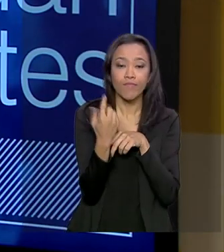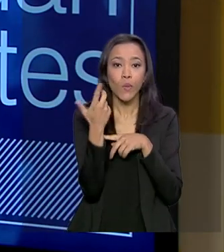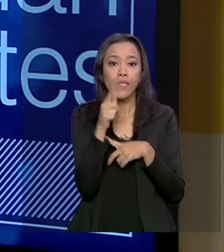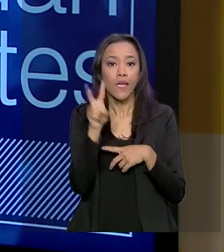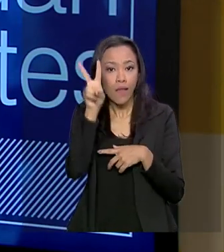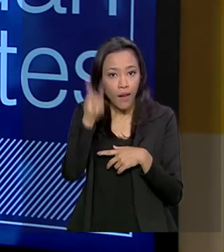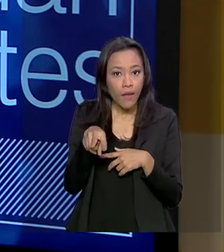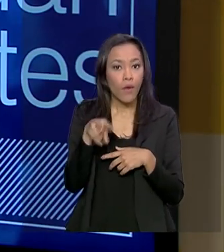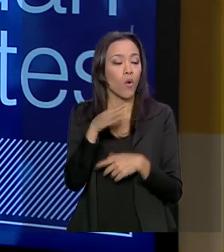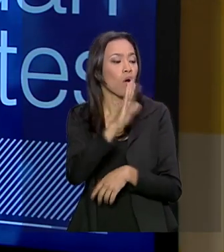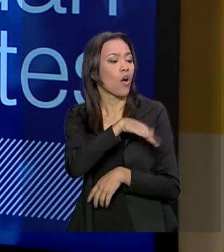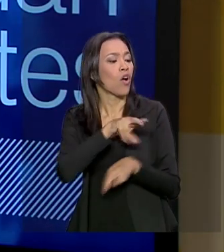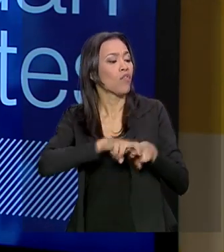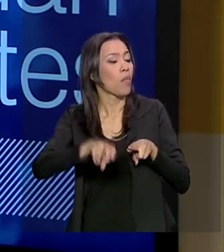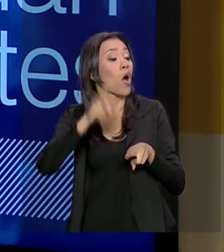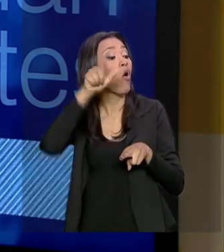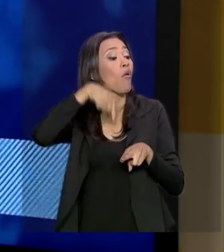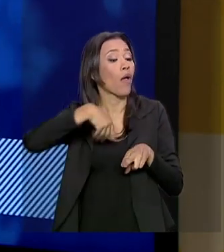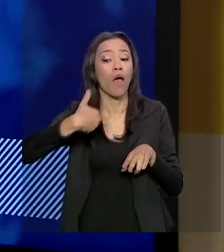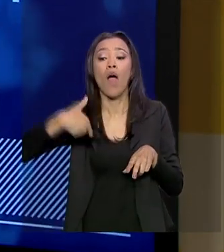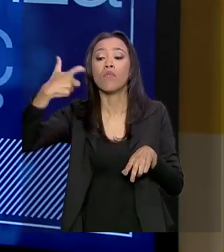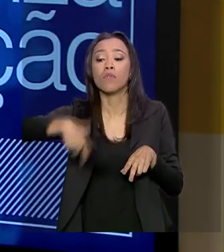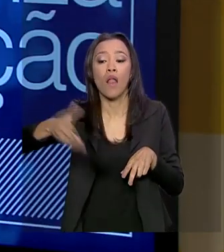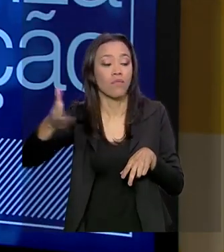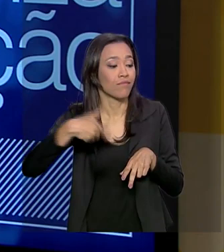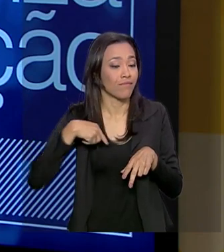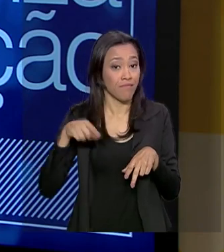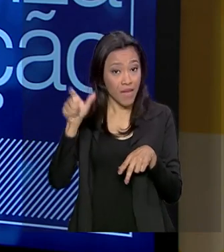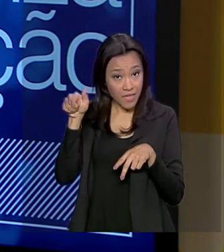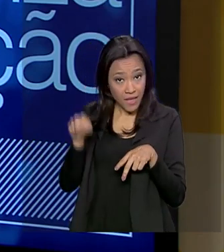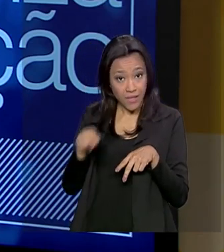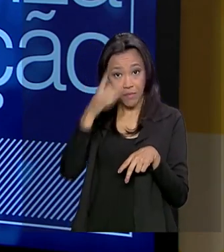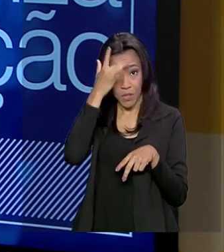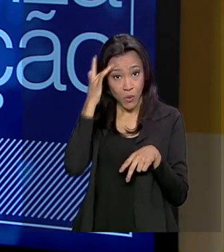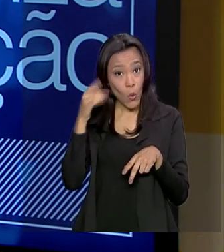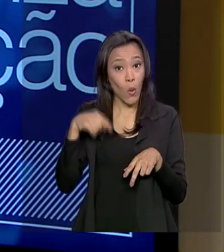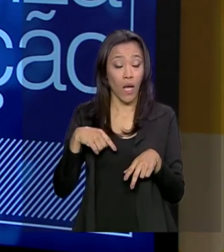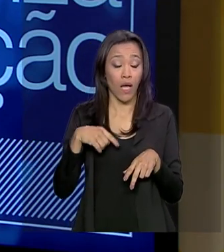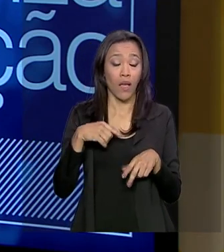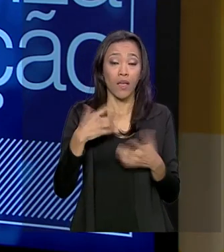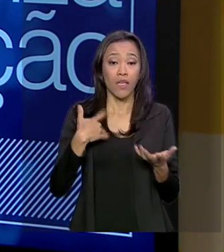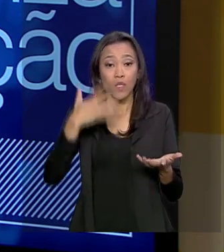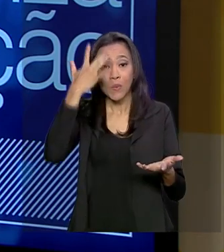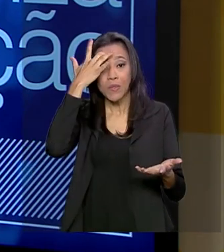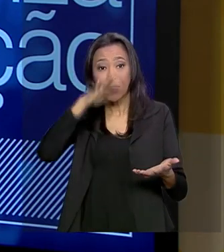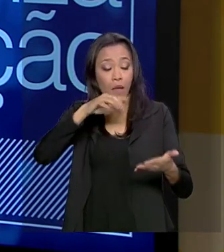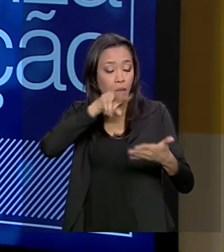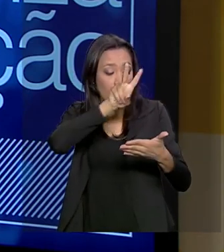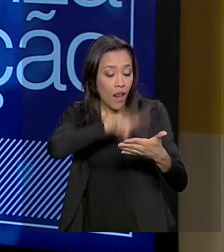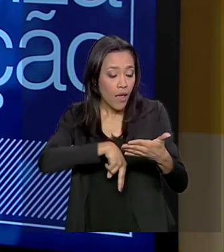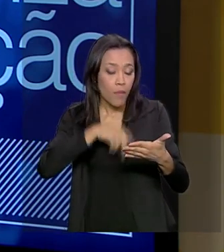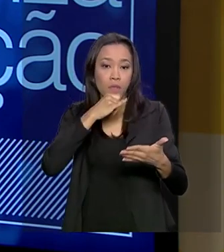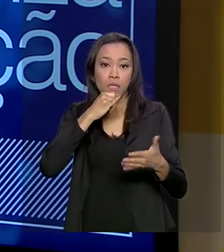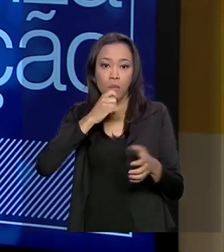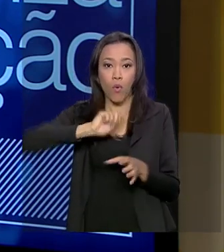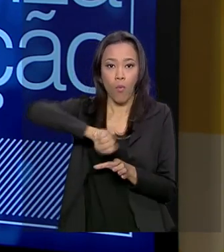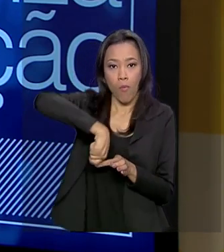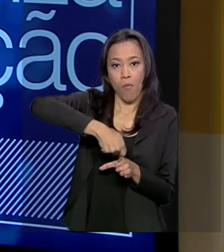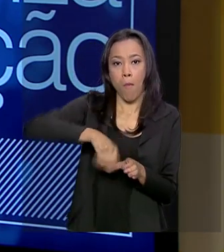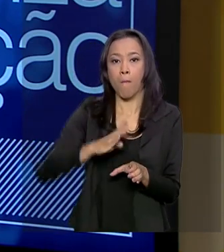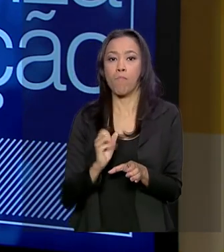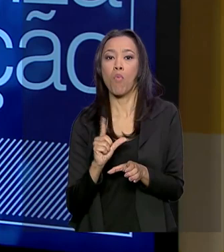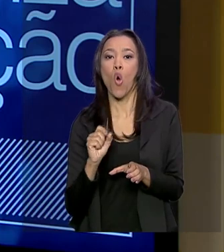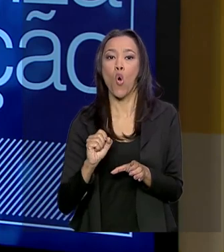consegue se informar no metrô qual trem pegar. Mas ela não consegue, analfabeto funcional, não consegue ler. A receita de um bolo de cenoura e